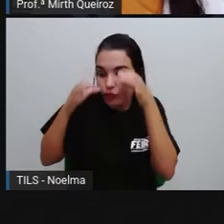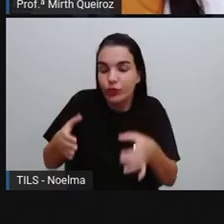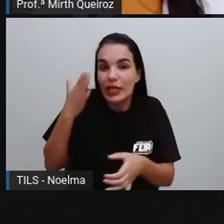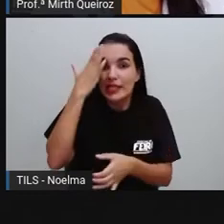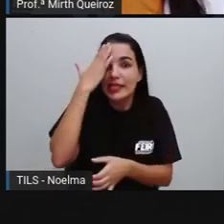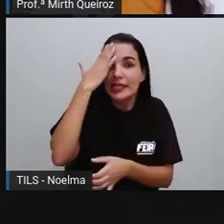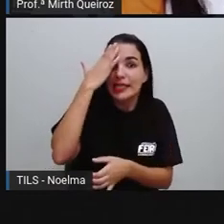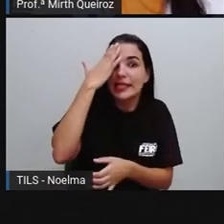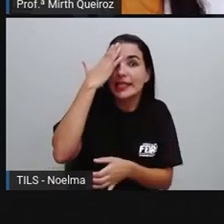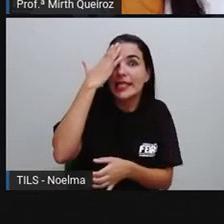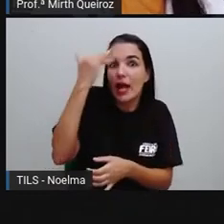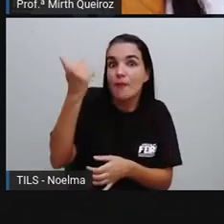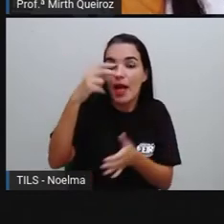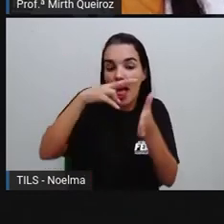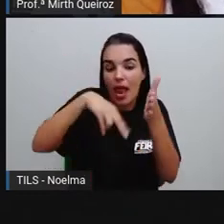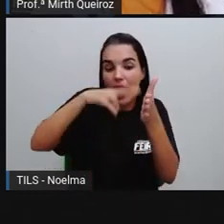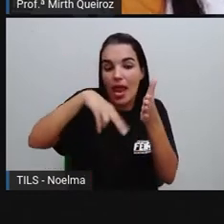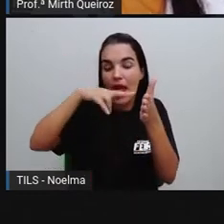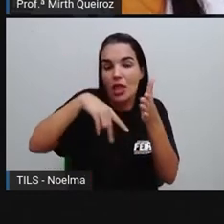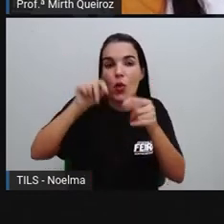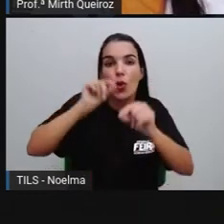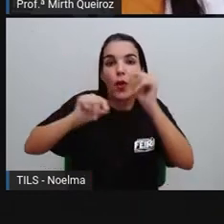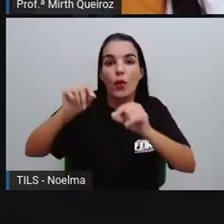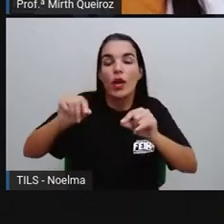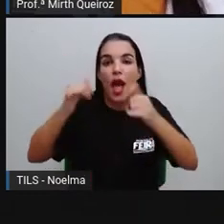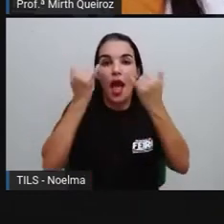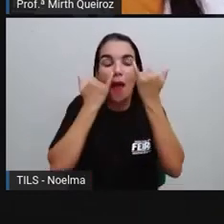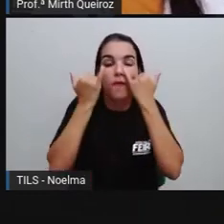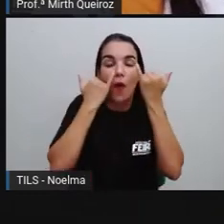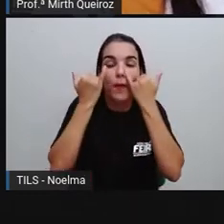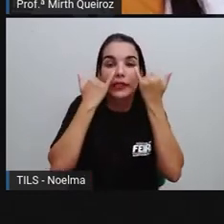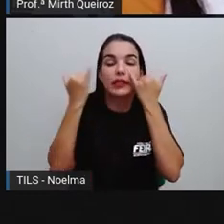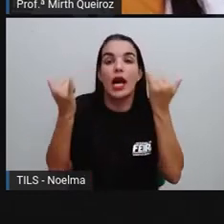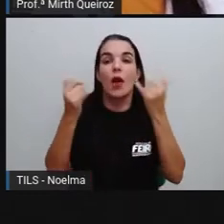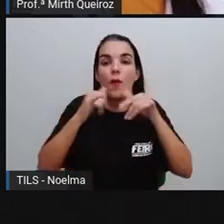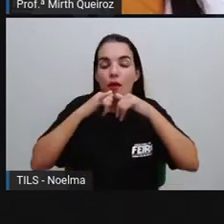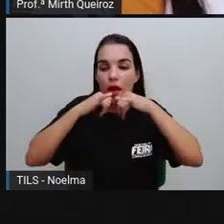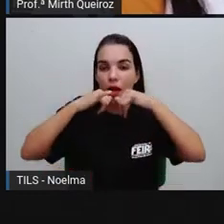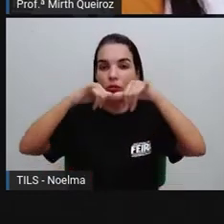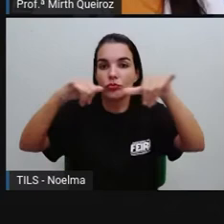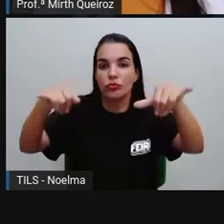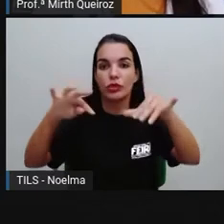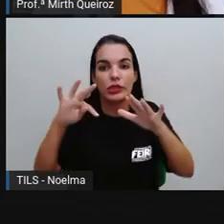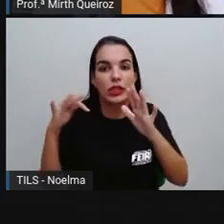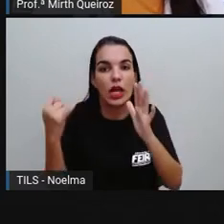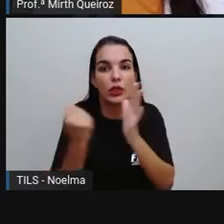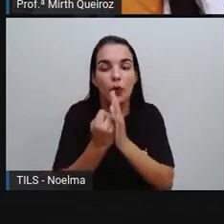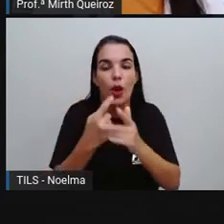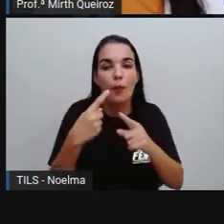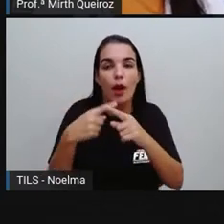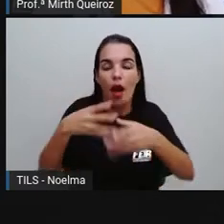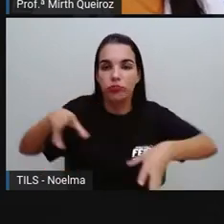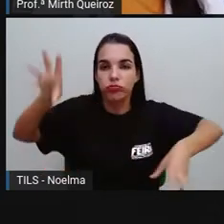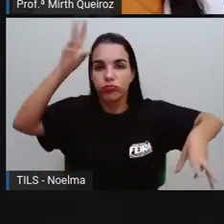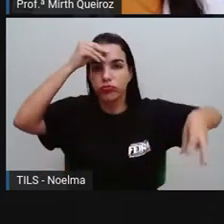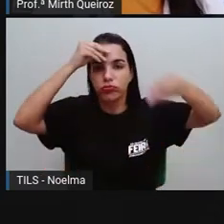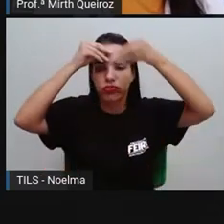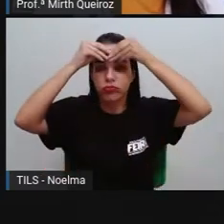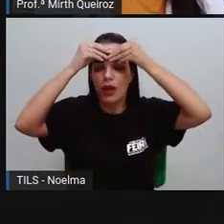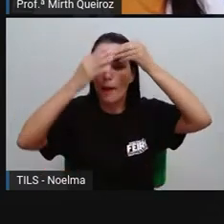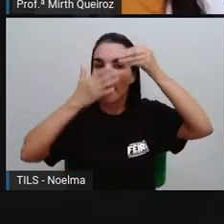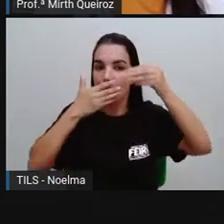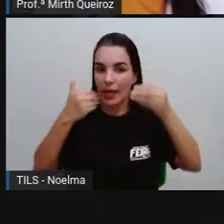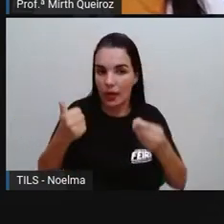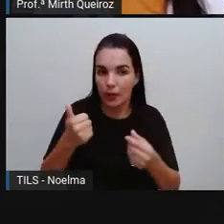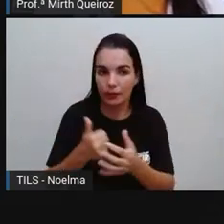em ler, né? restante ali, toda a matéria, para compreender melhor o que se passou